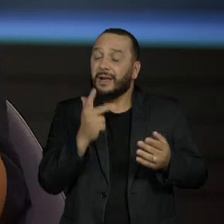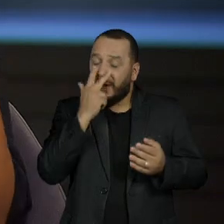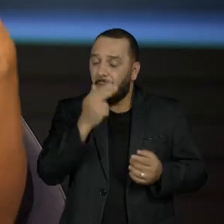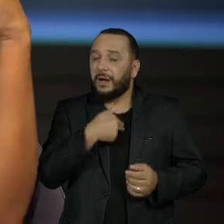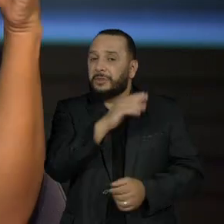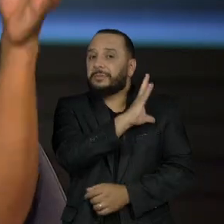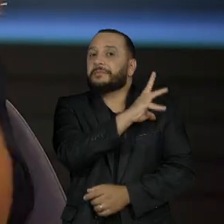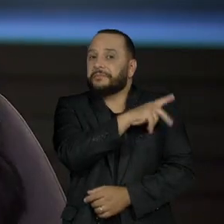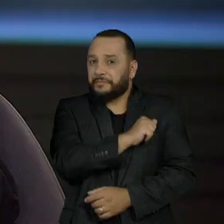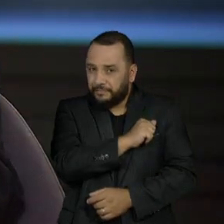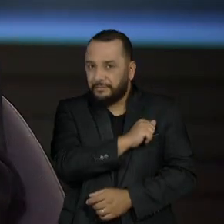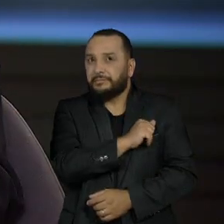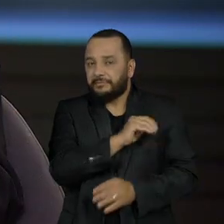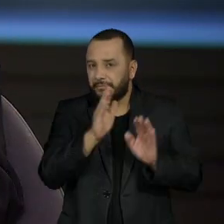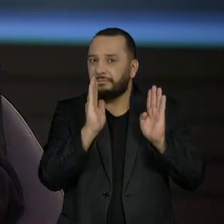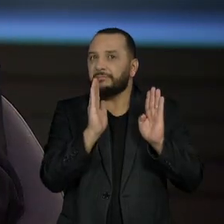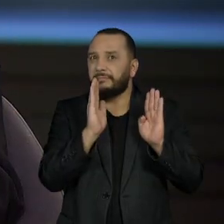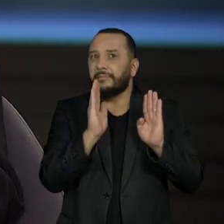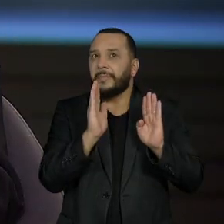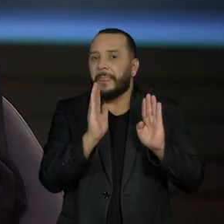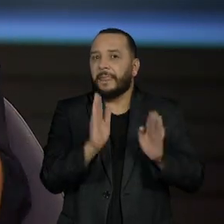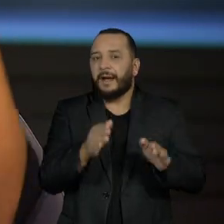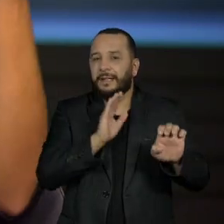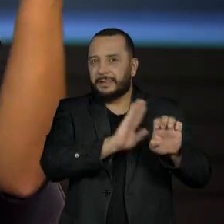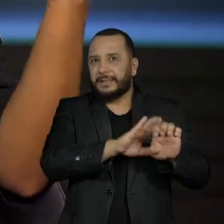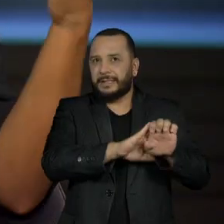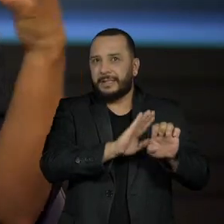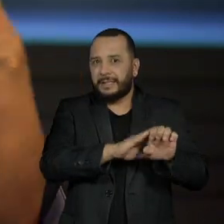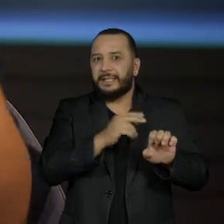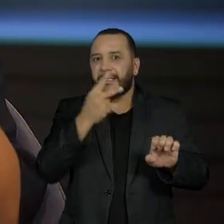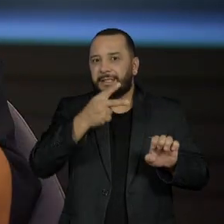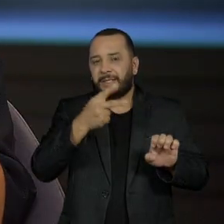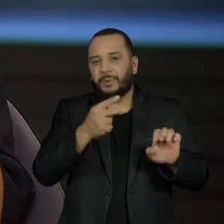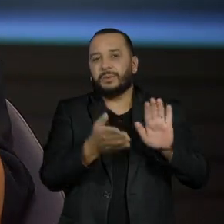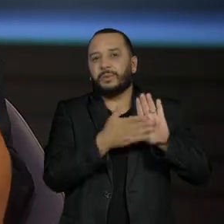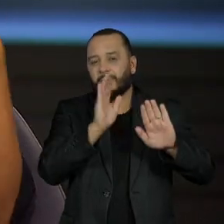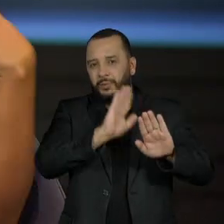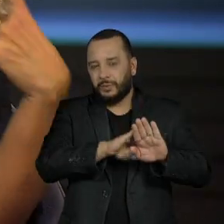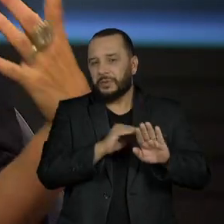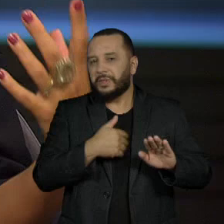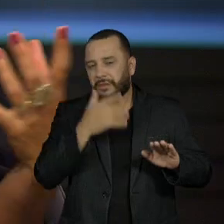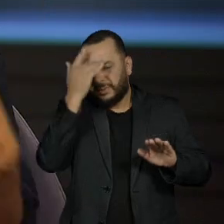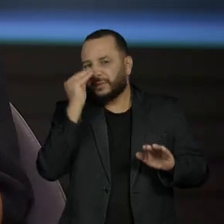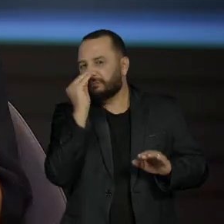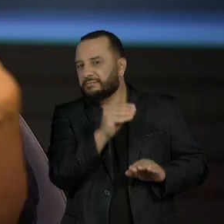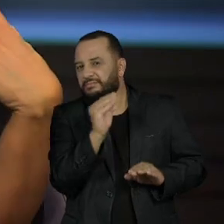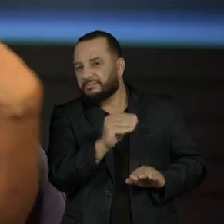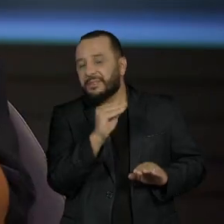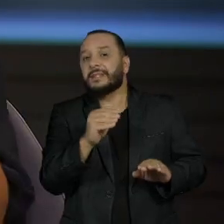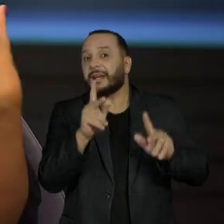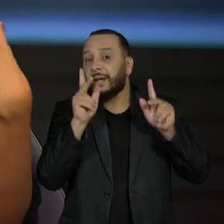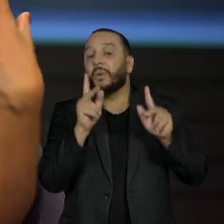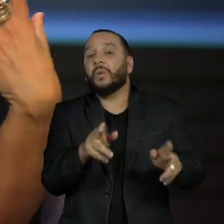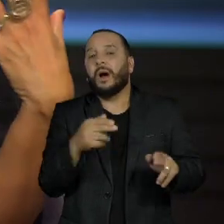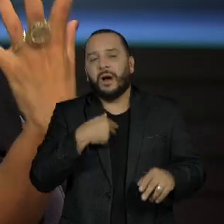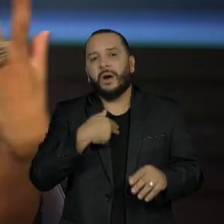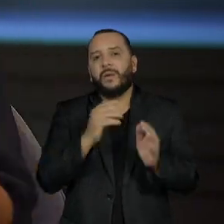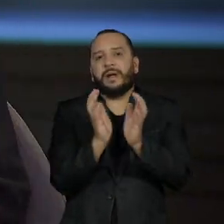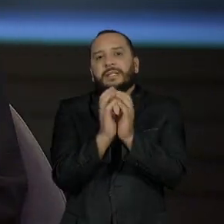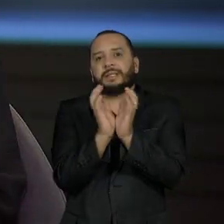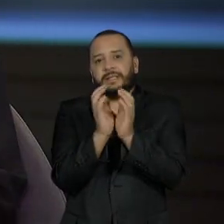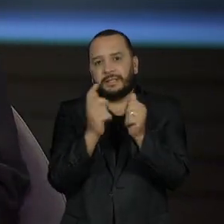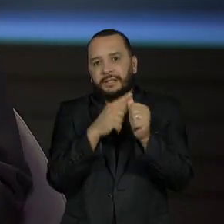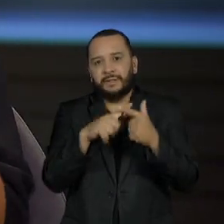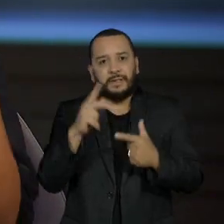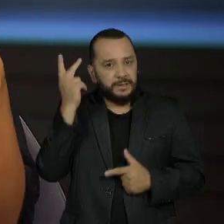o embalo de uma certa onda de esquerda desse segundo turno. O Recife, aqui em São Paulo, a esquerda teve uma lufada